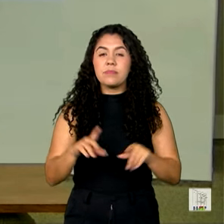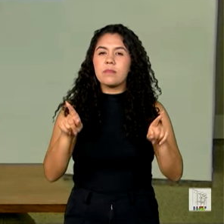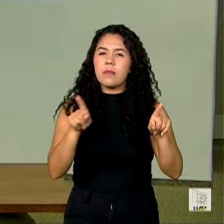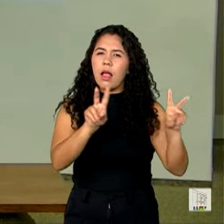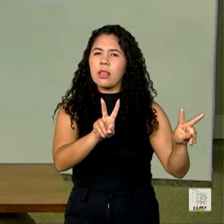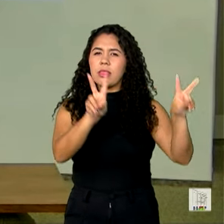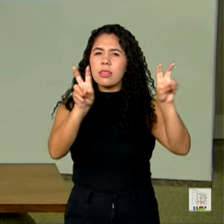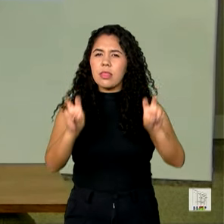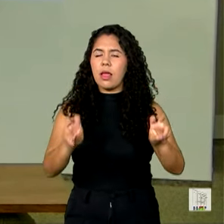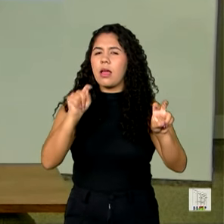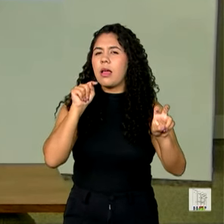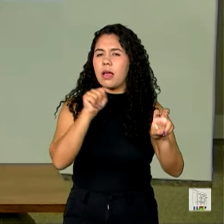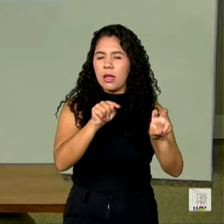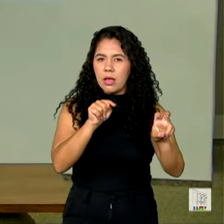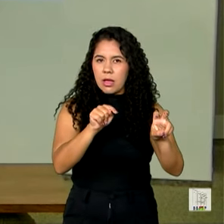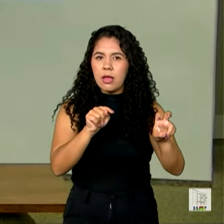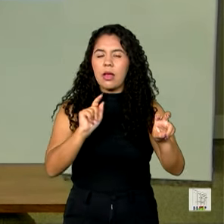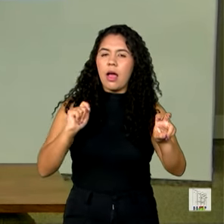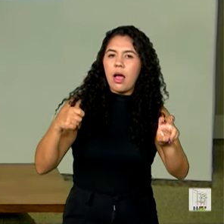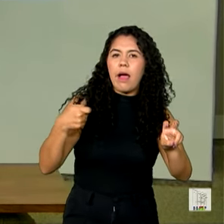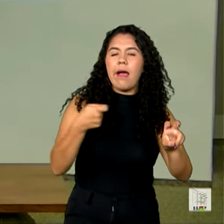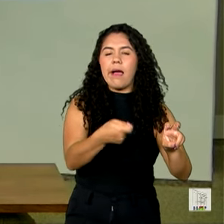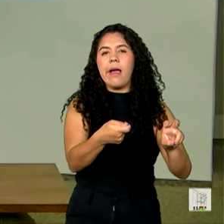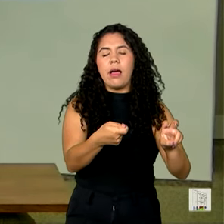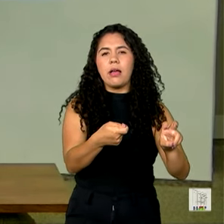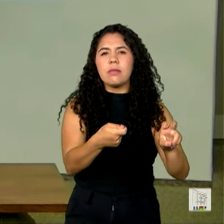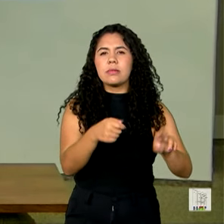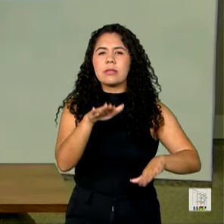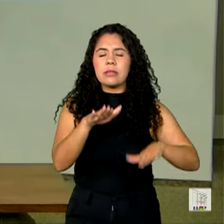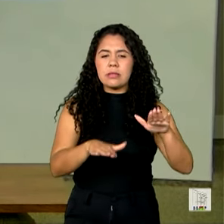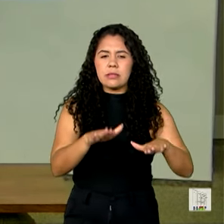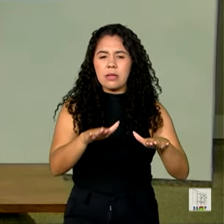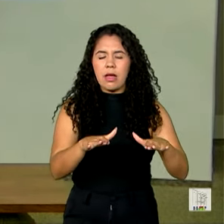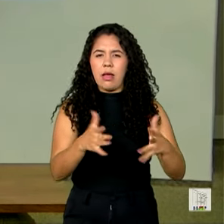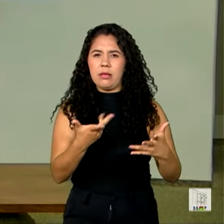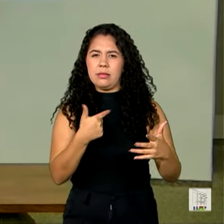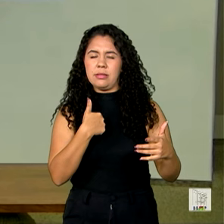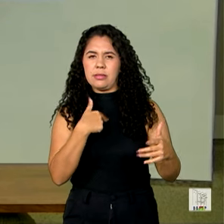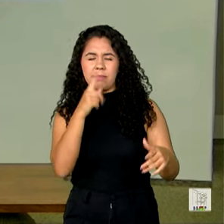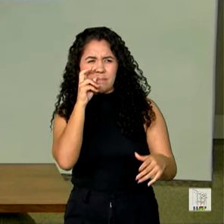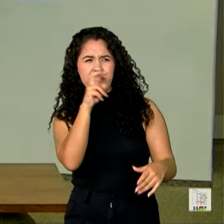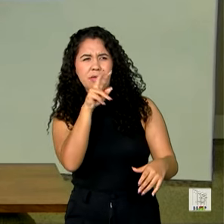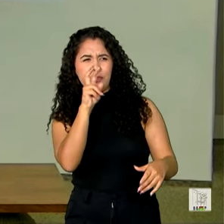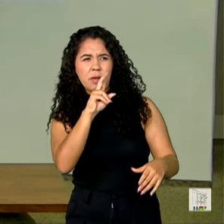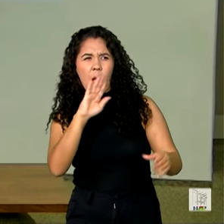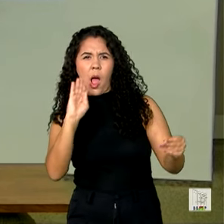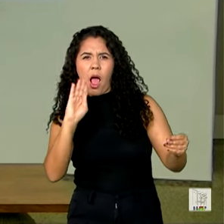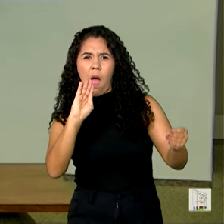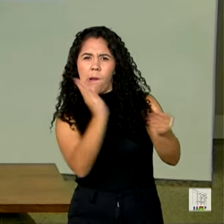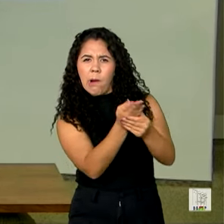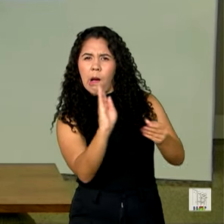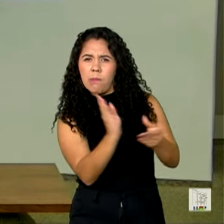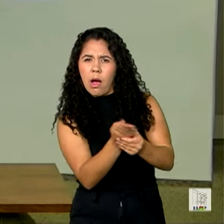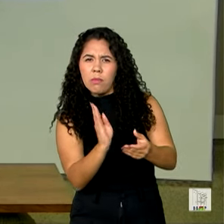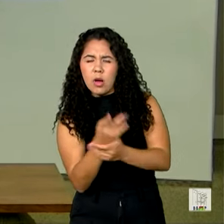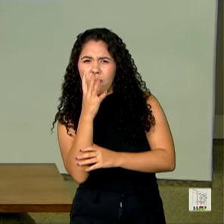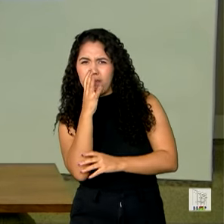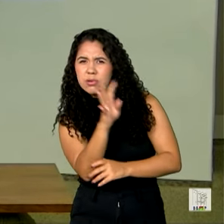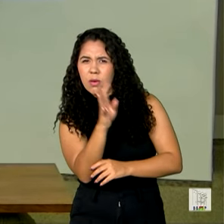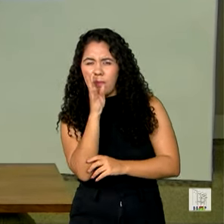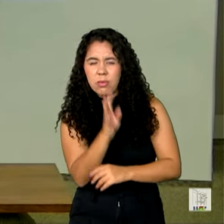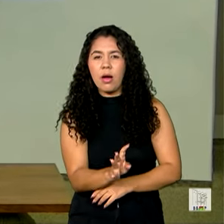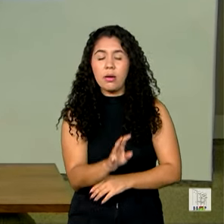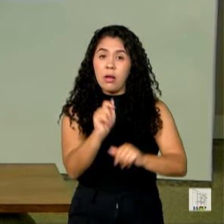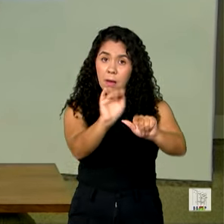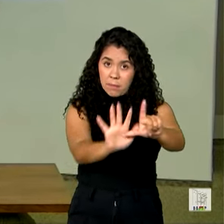temática da vez, quando se questiona o excesso de judicialização, a plataforma é